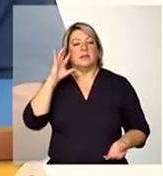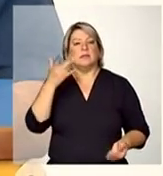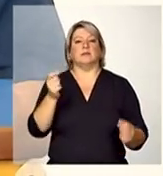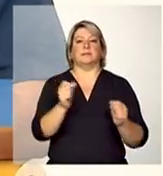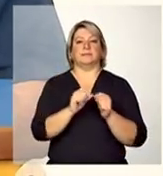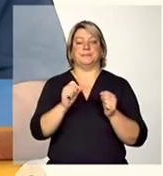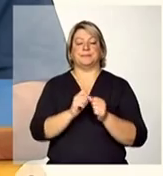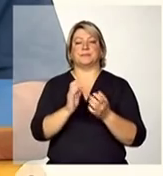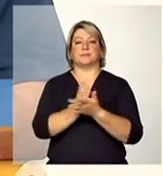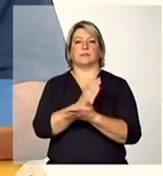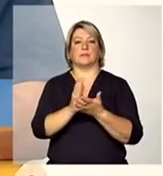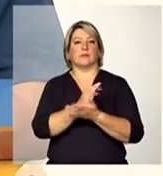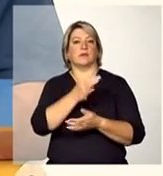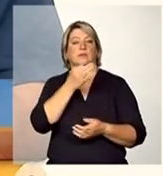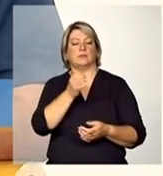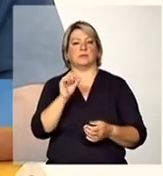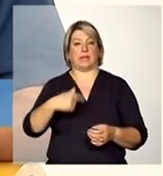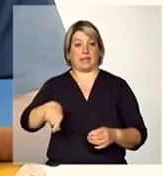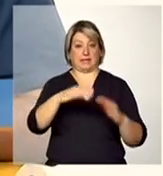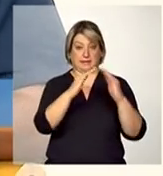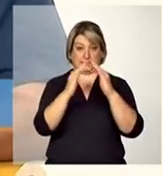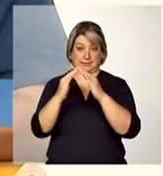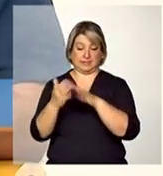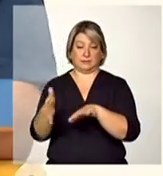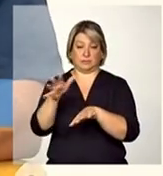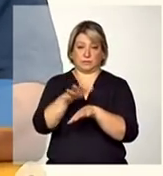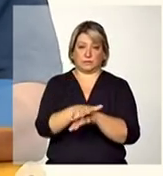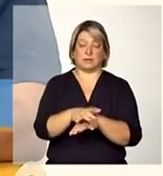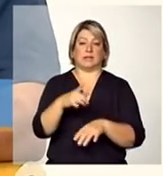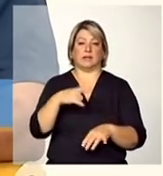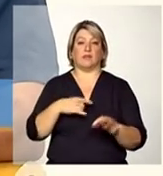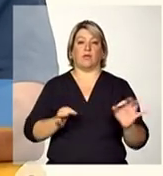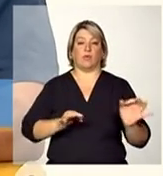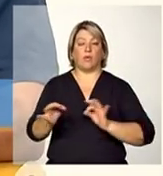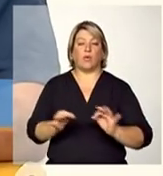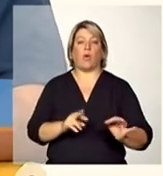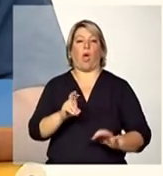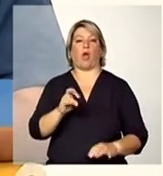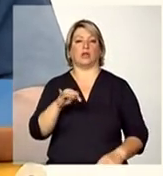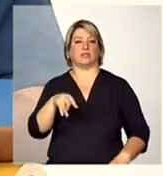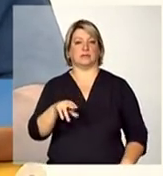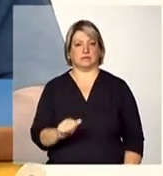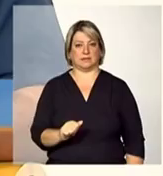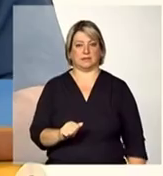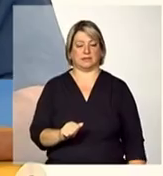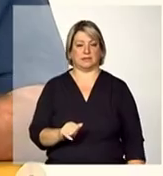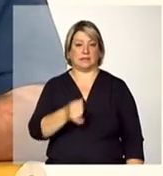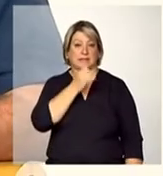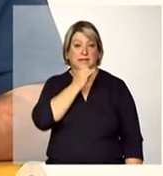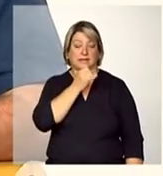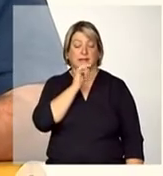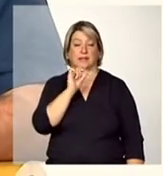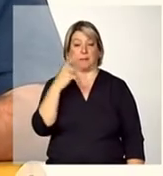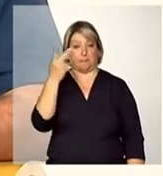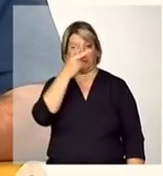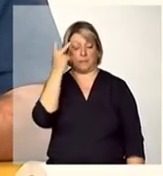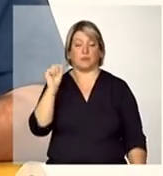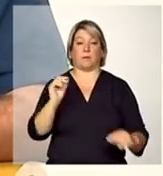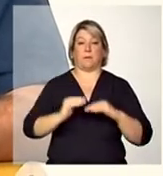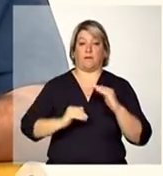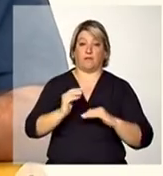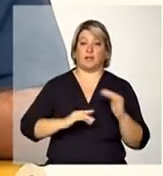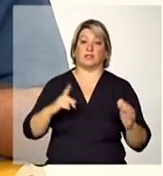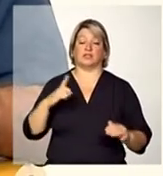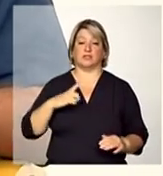que seria ideal que essas residências inclusivas contassem com instrumentos de organização de rotina por exemplo instrumentos que esses profissionais tivessem disponíveis